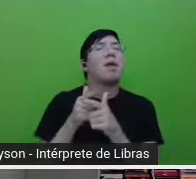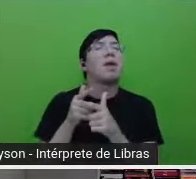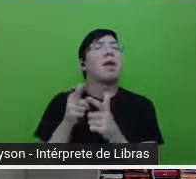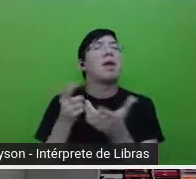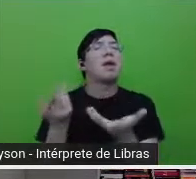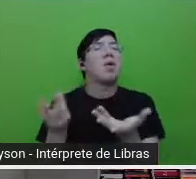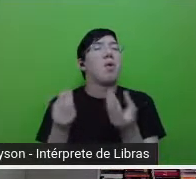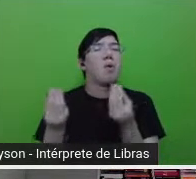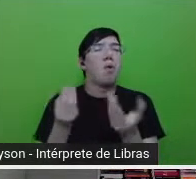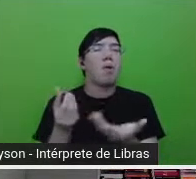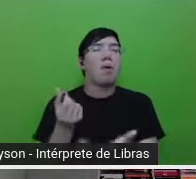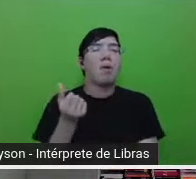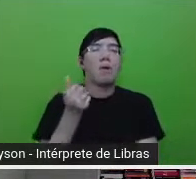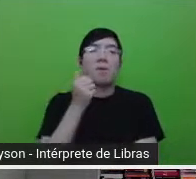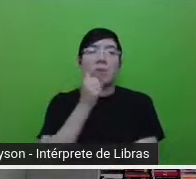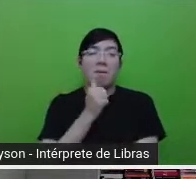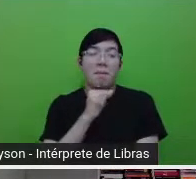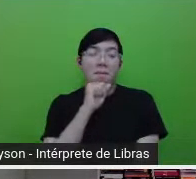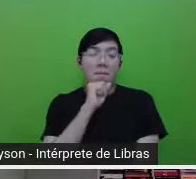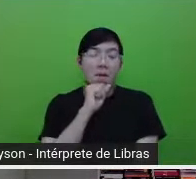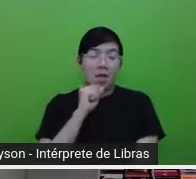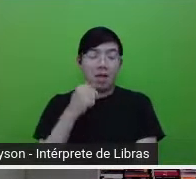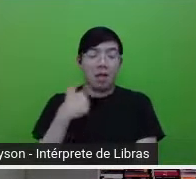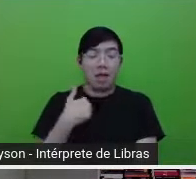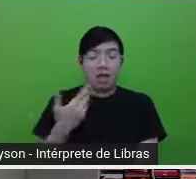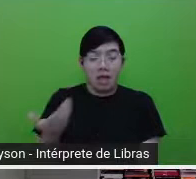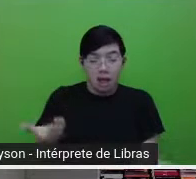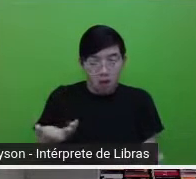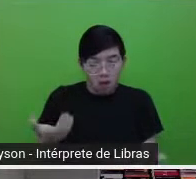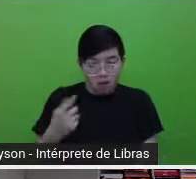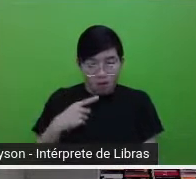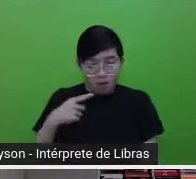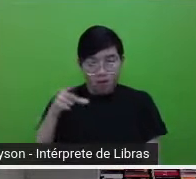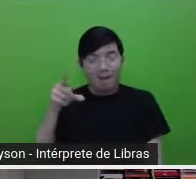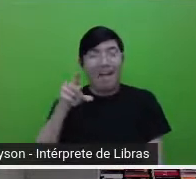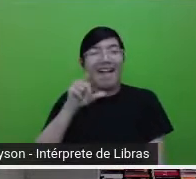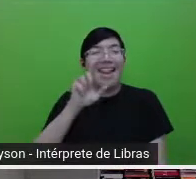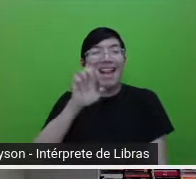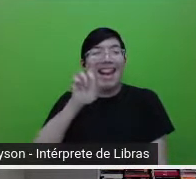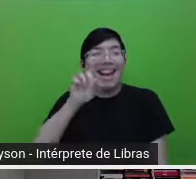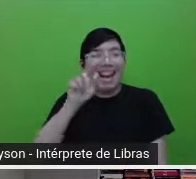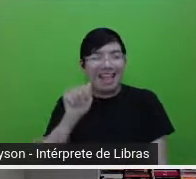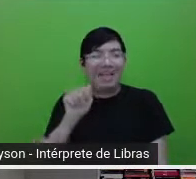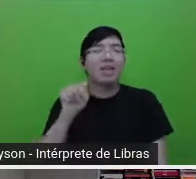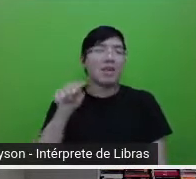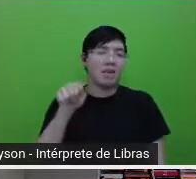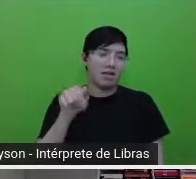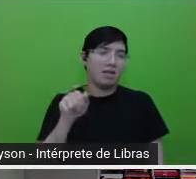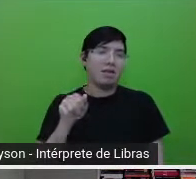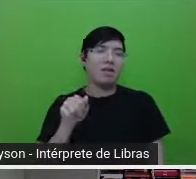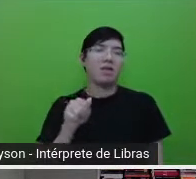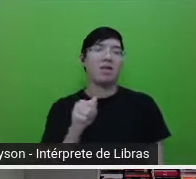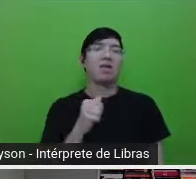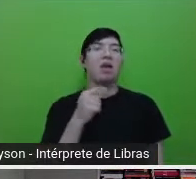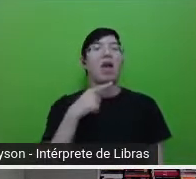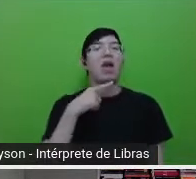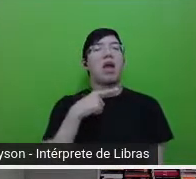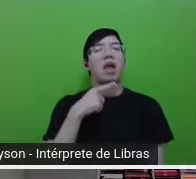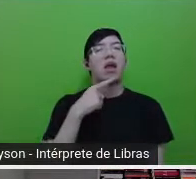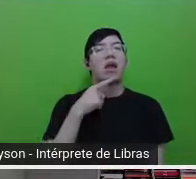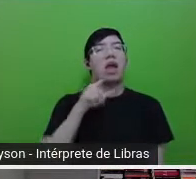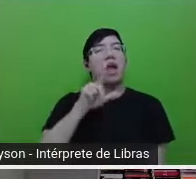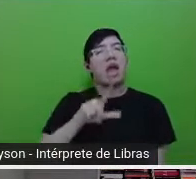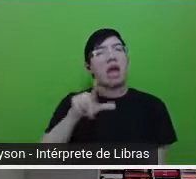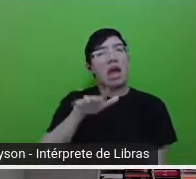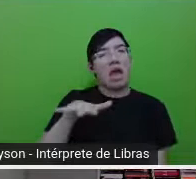a Leda, porque o que acontece? Ela é uma jovem da área de literatura, literatura inglesa, o